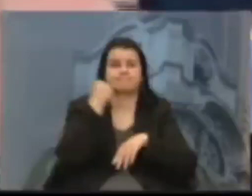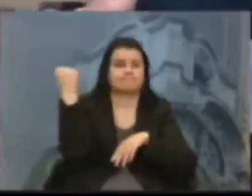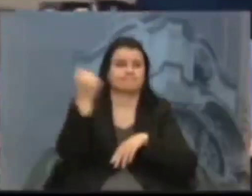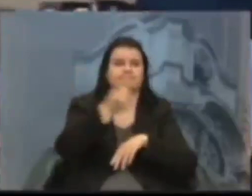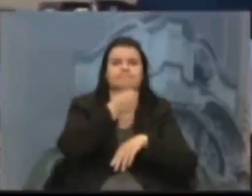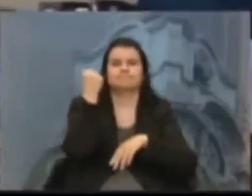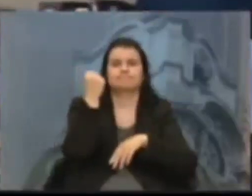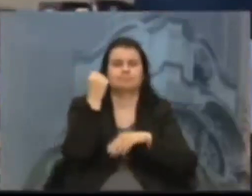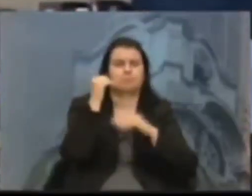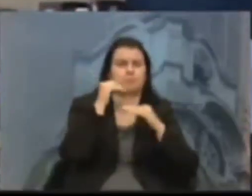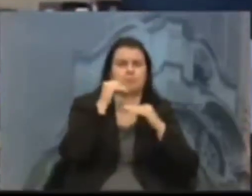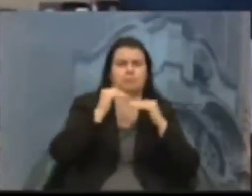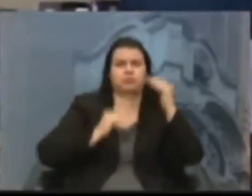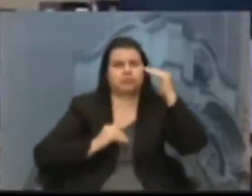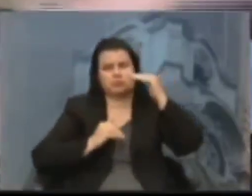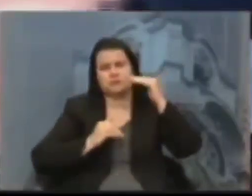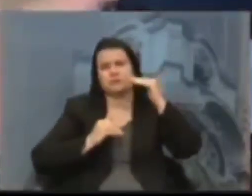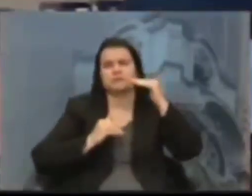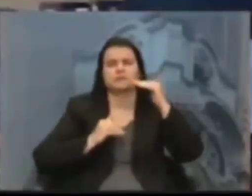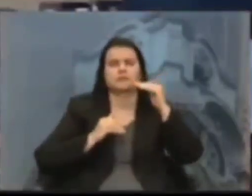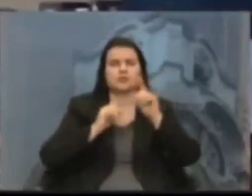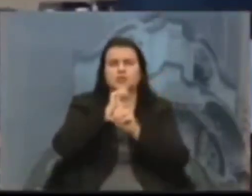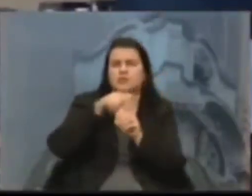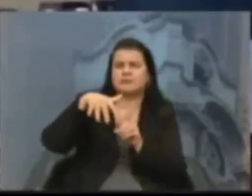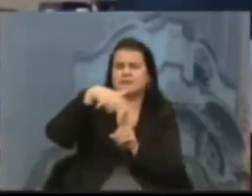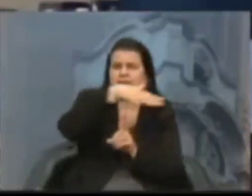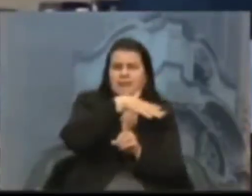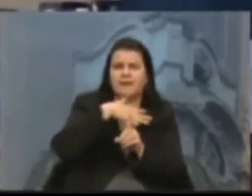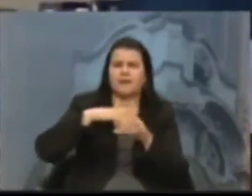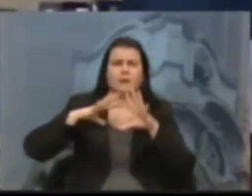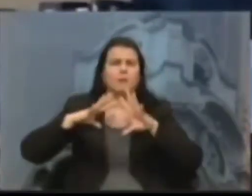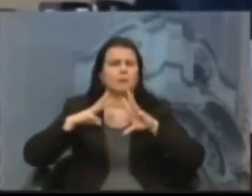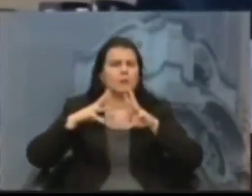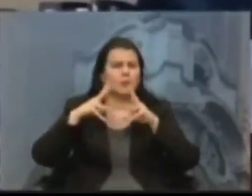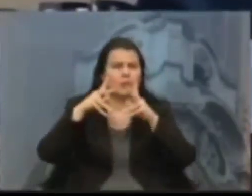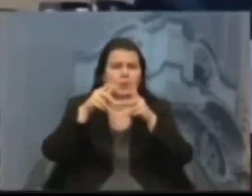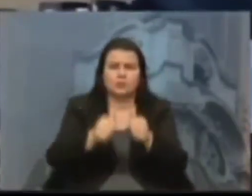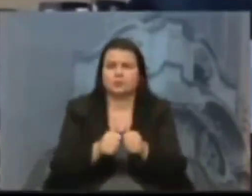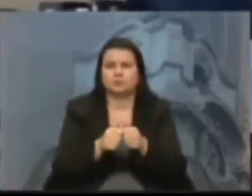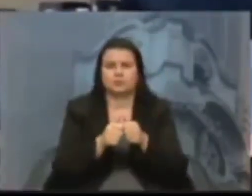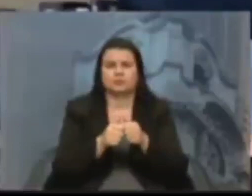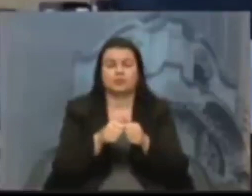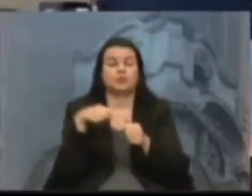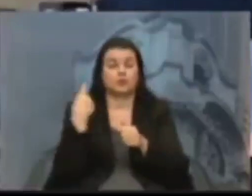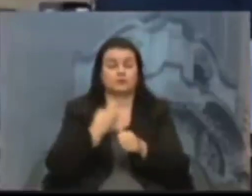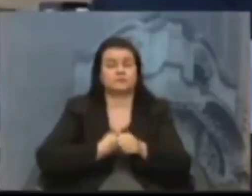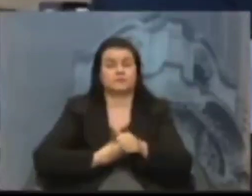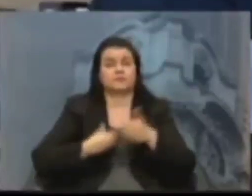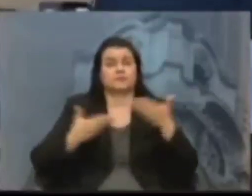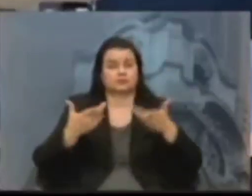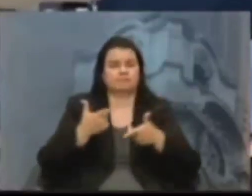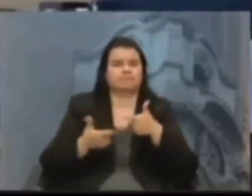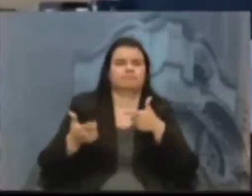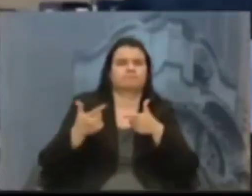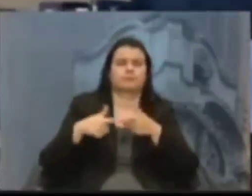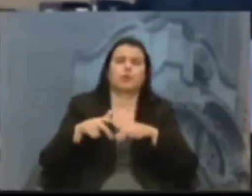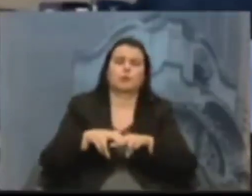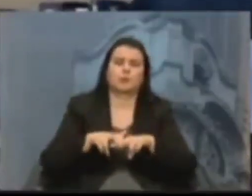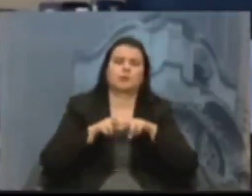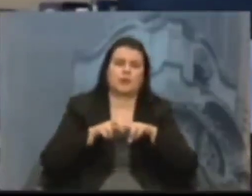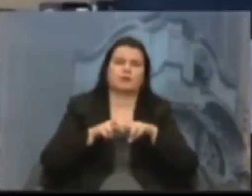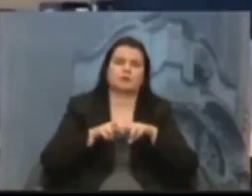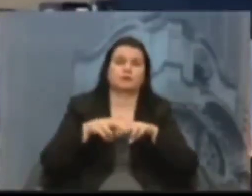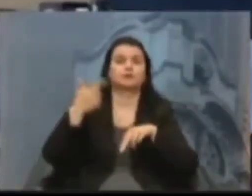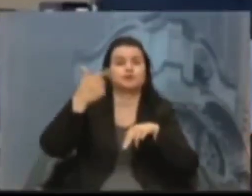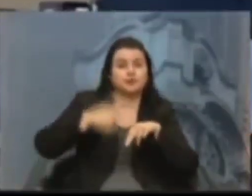toda a nossa sociedade, no mundo inteiro. E que o reflexo nós estamos vivendo hoje com mais